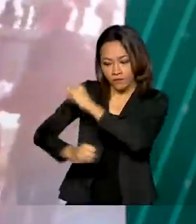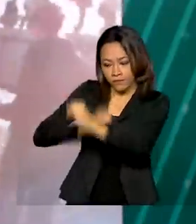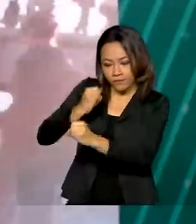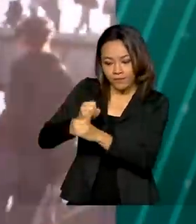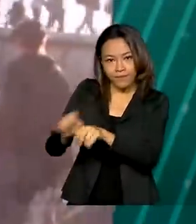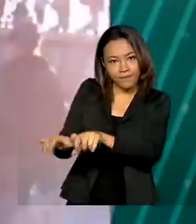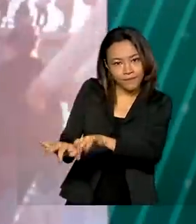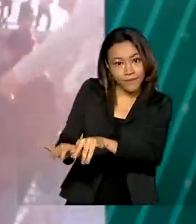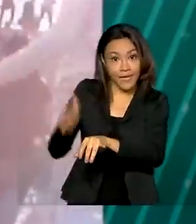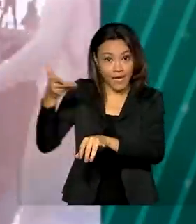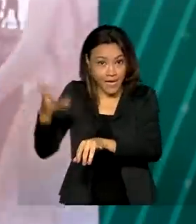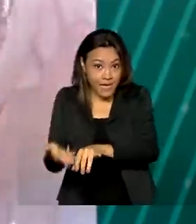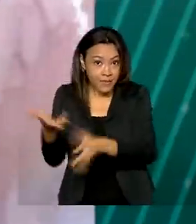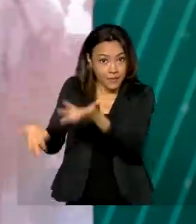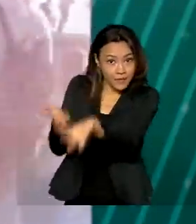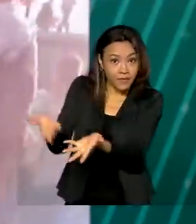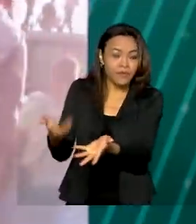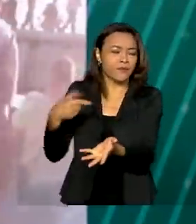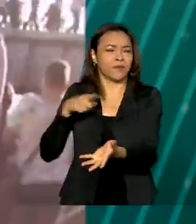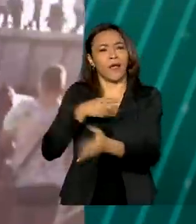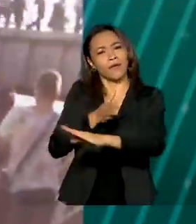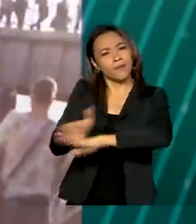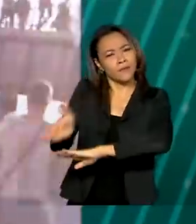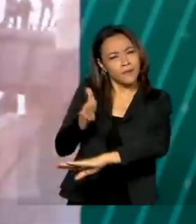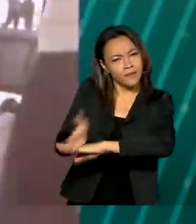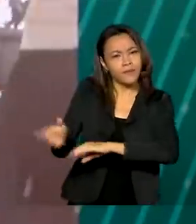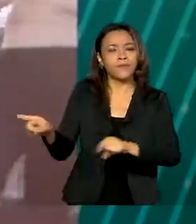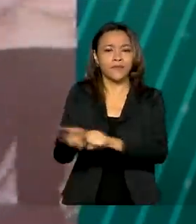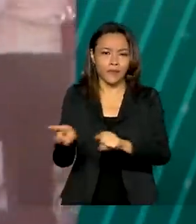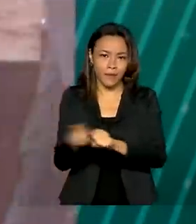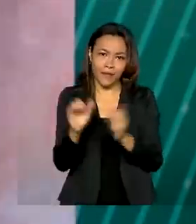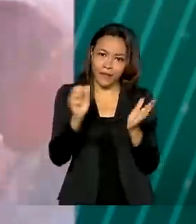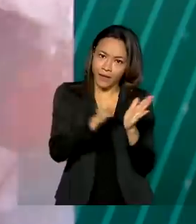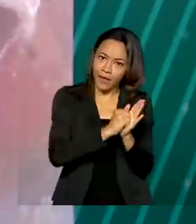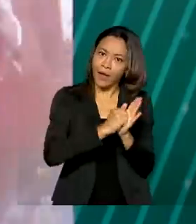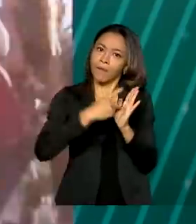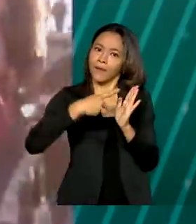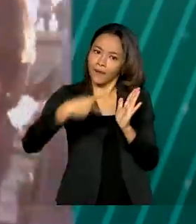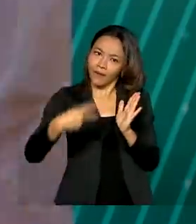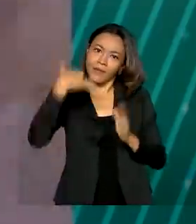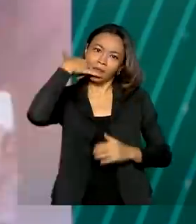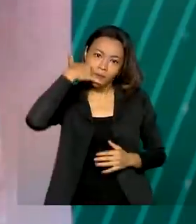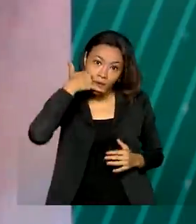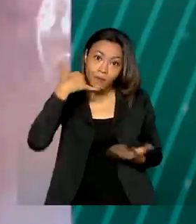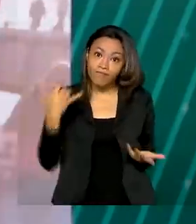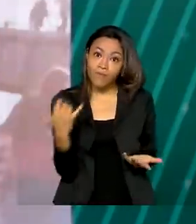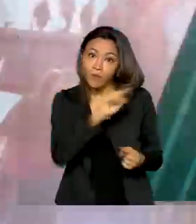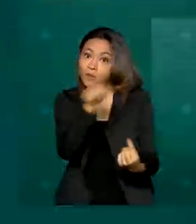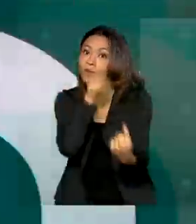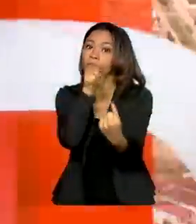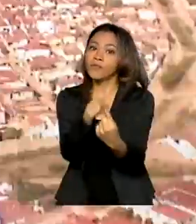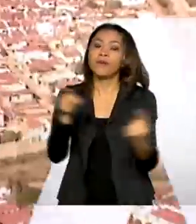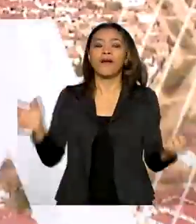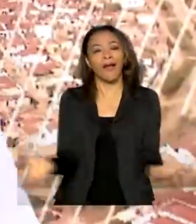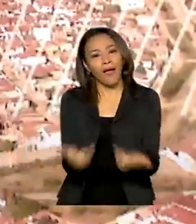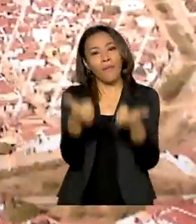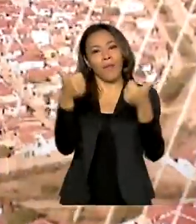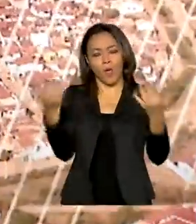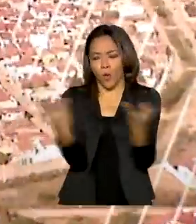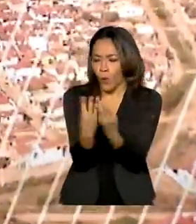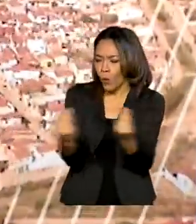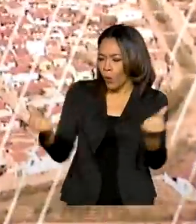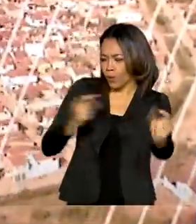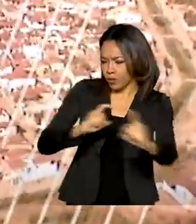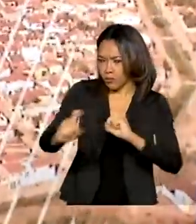os serviços ao cidadão devem estar acessíveis também em aplicativos para celular. O objetivo é aumentar a eficiência da